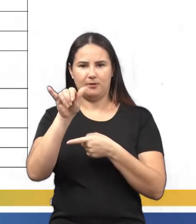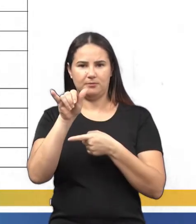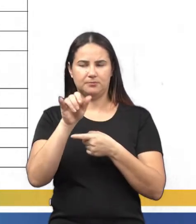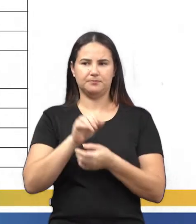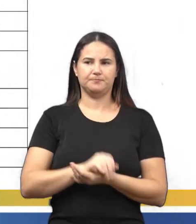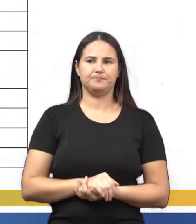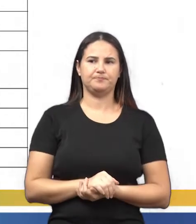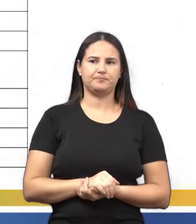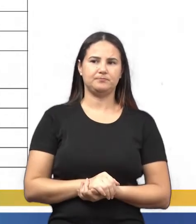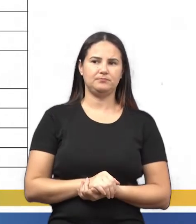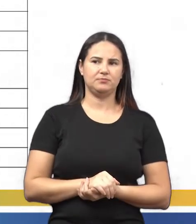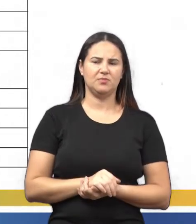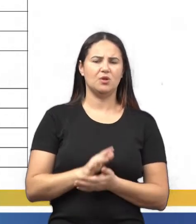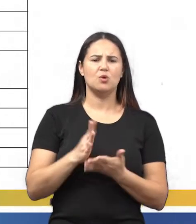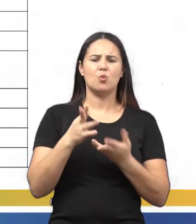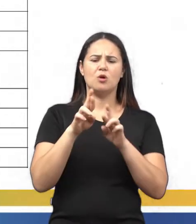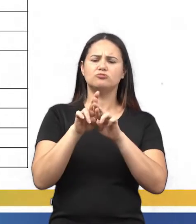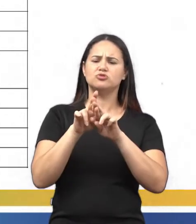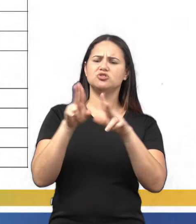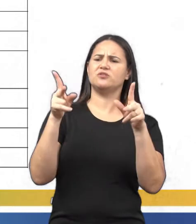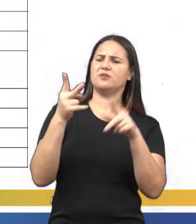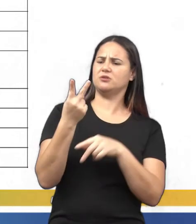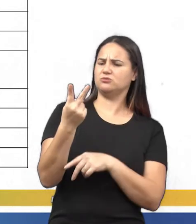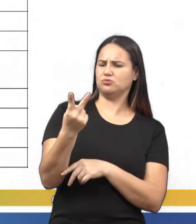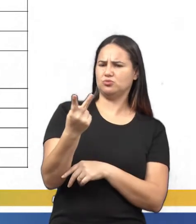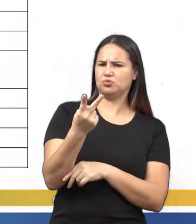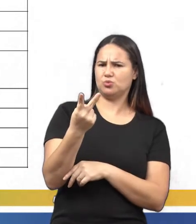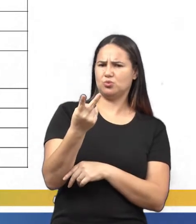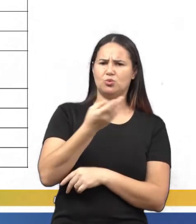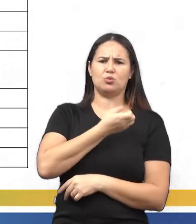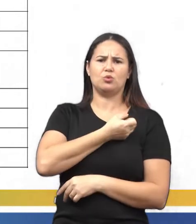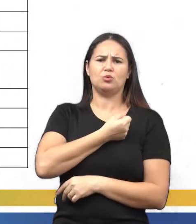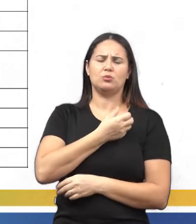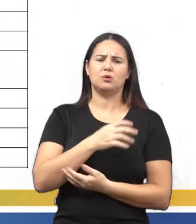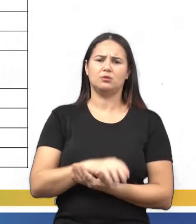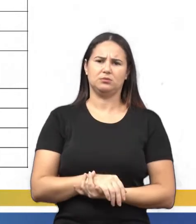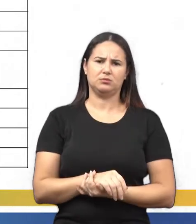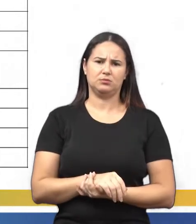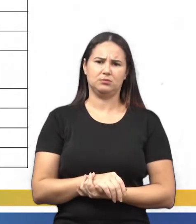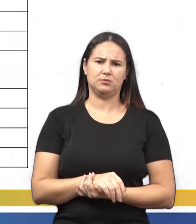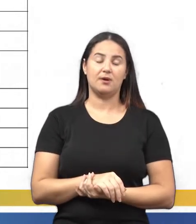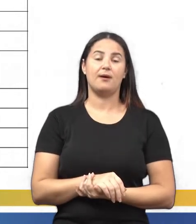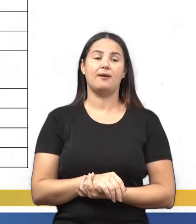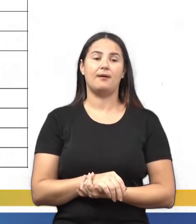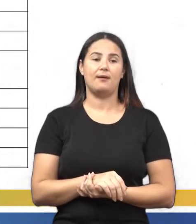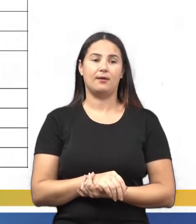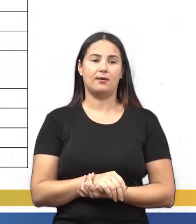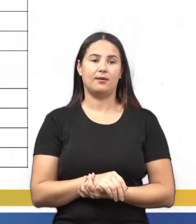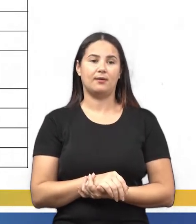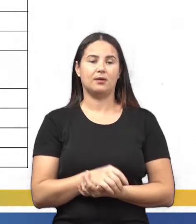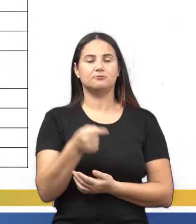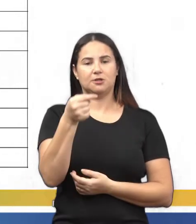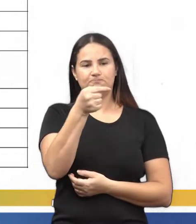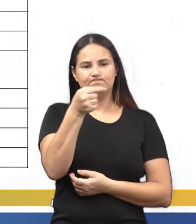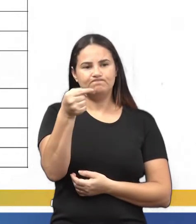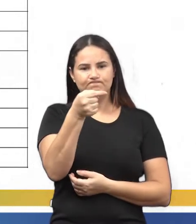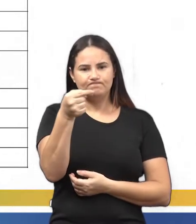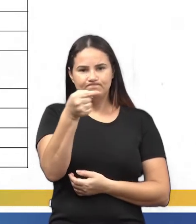diferença de dois números é o quê? A diferença, pessoal, nada mais é que é a subtração, tá?